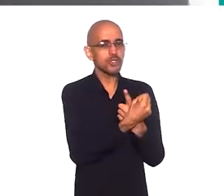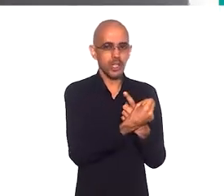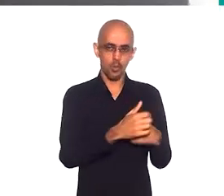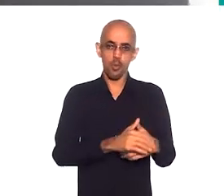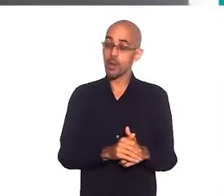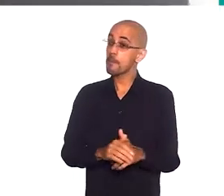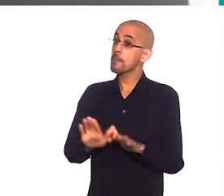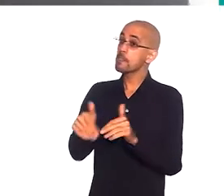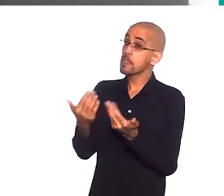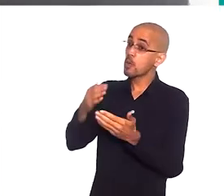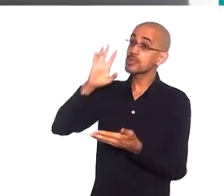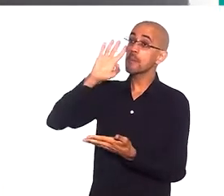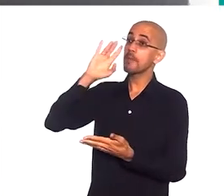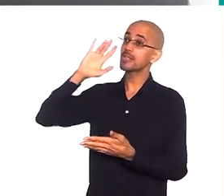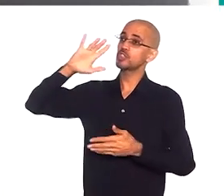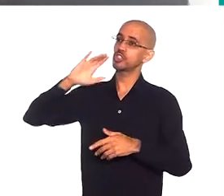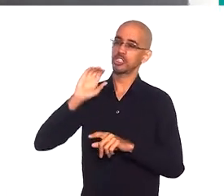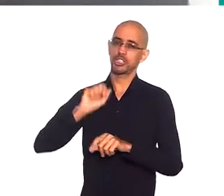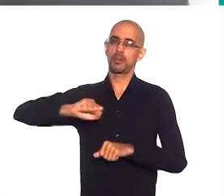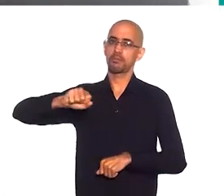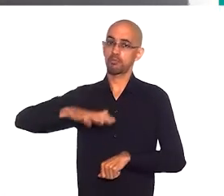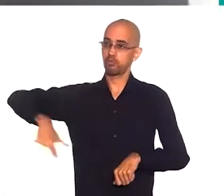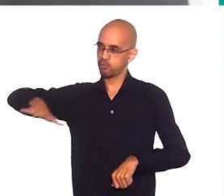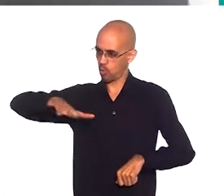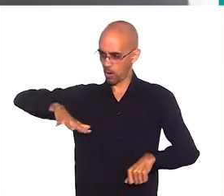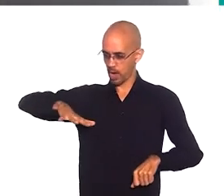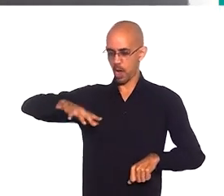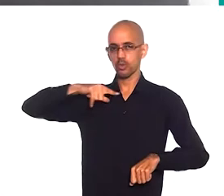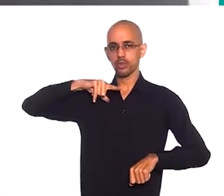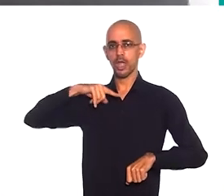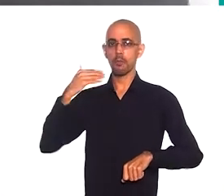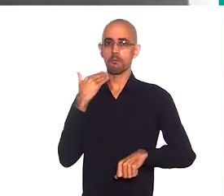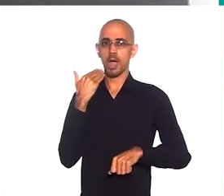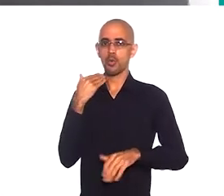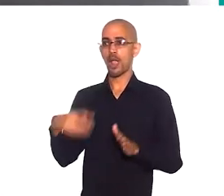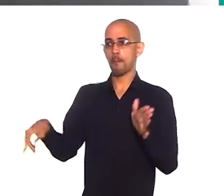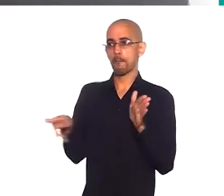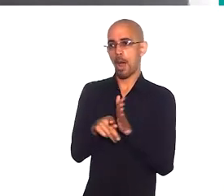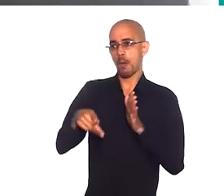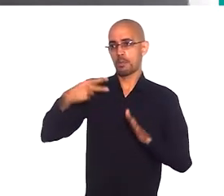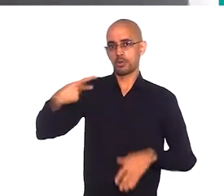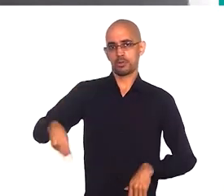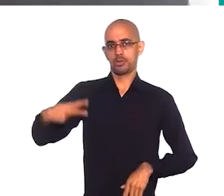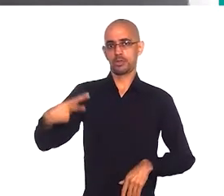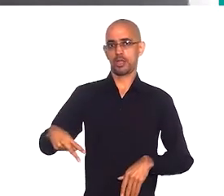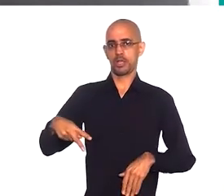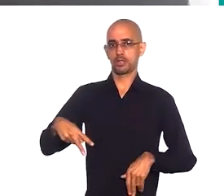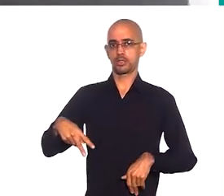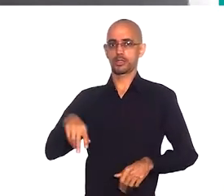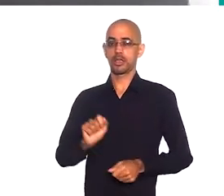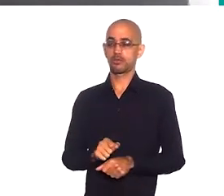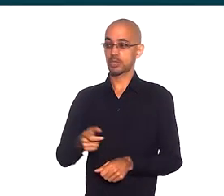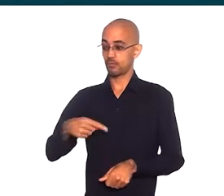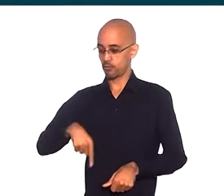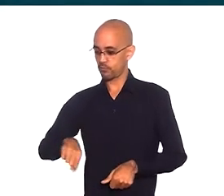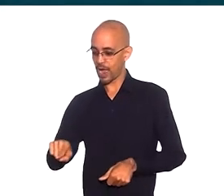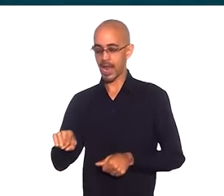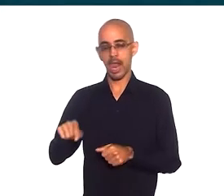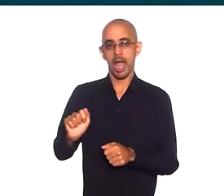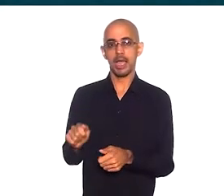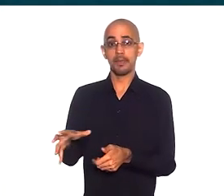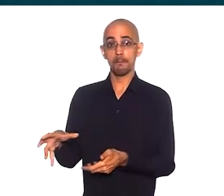Você imagina uma comunidade onde tem um banco que é da comunidade, onde você vai lá